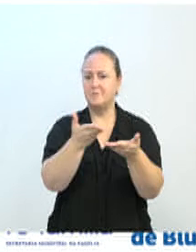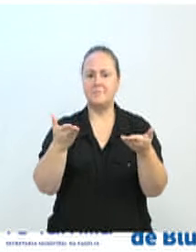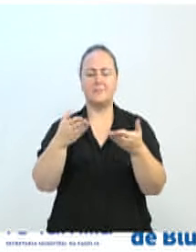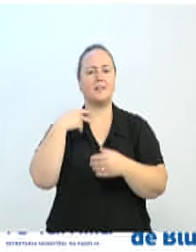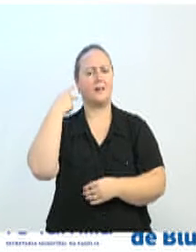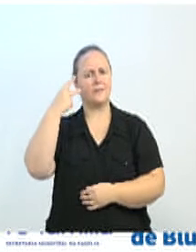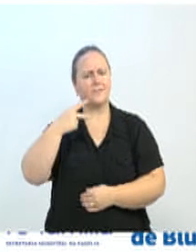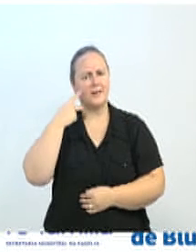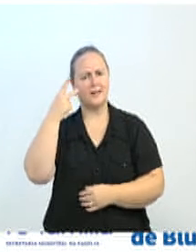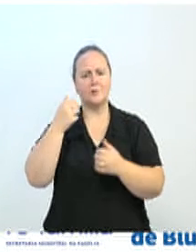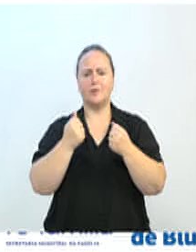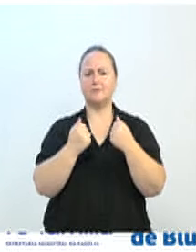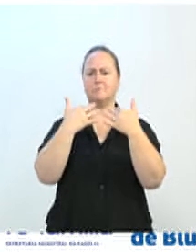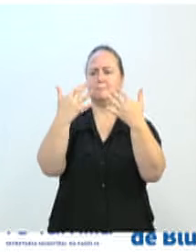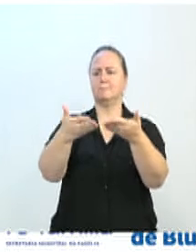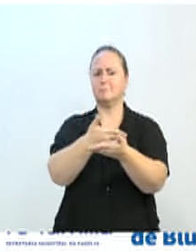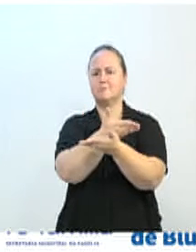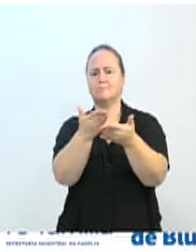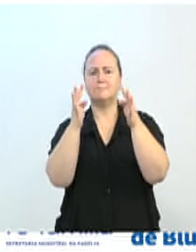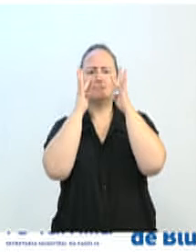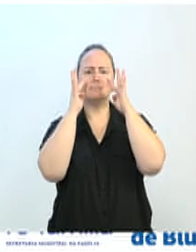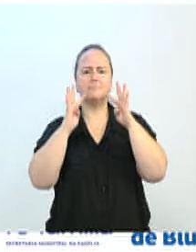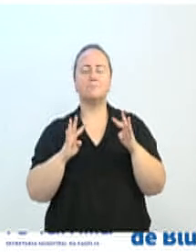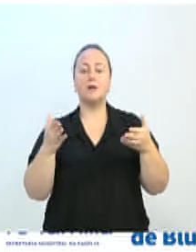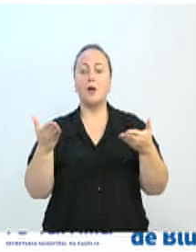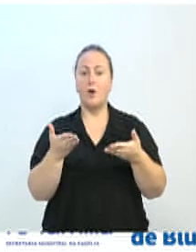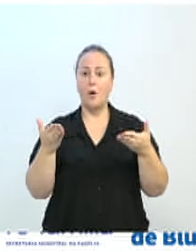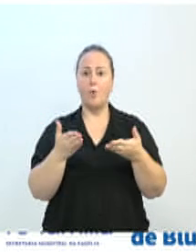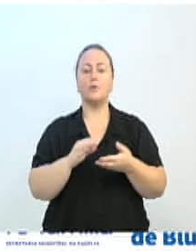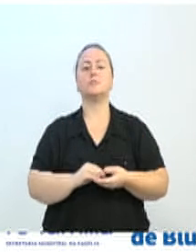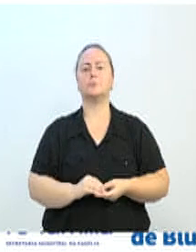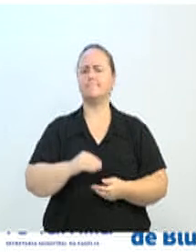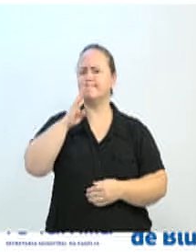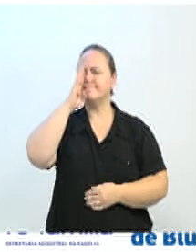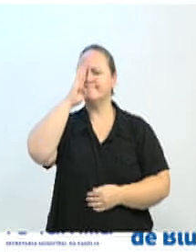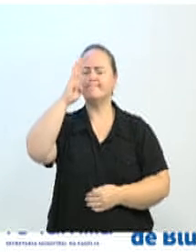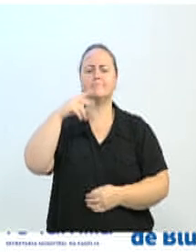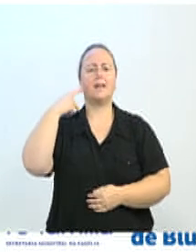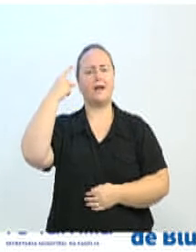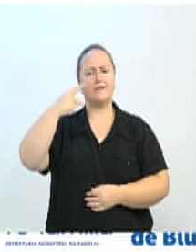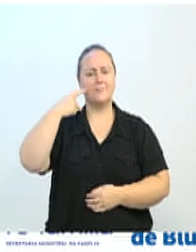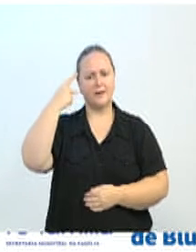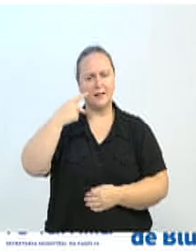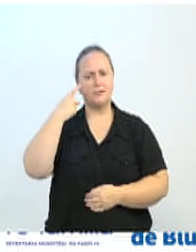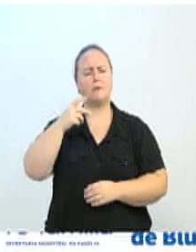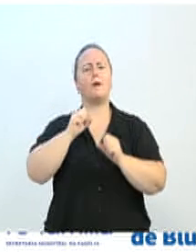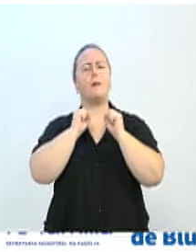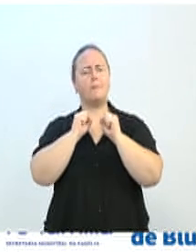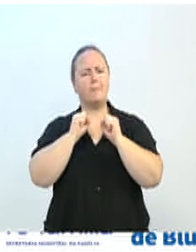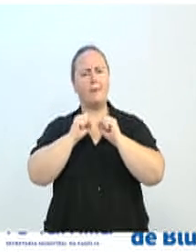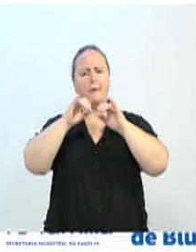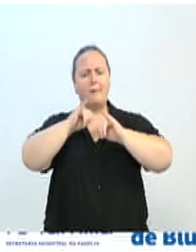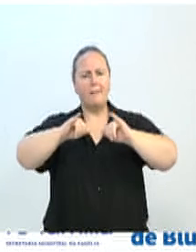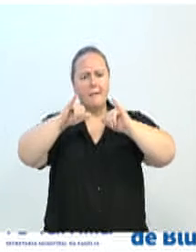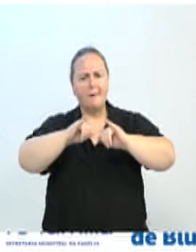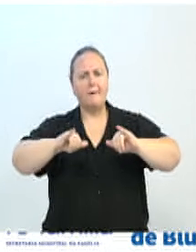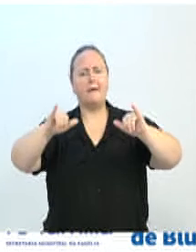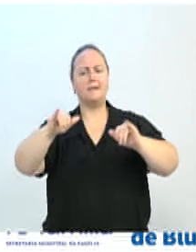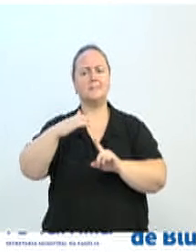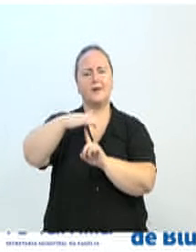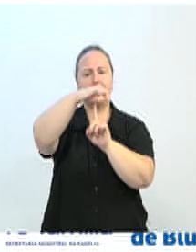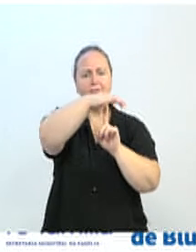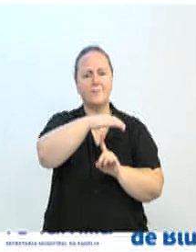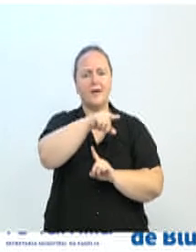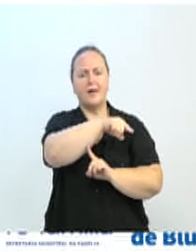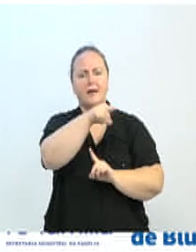público presente, os que estão assistindo, principalmente os vereadores que publiquem, divulguem a nossa feira nas suas